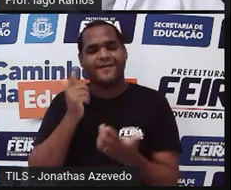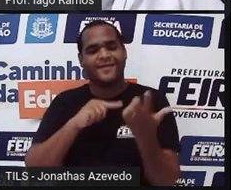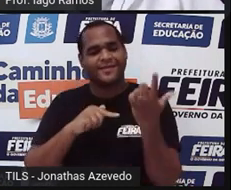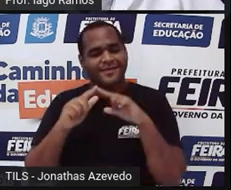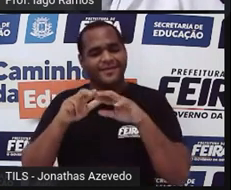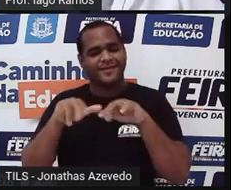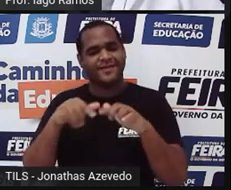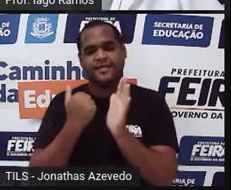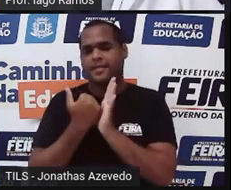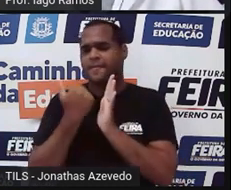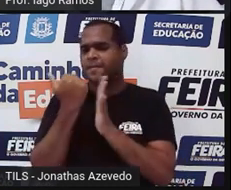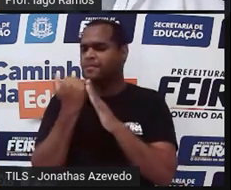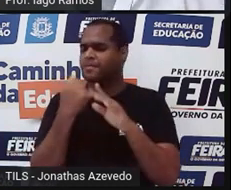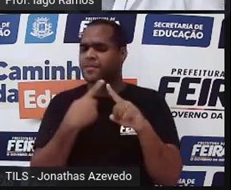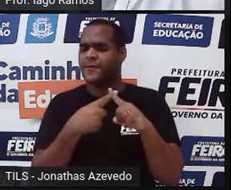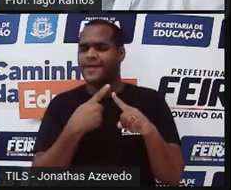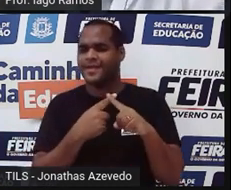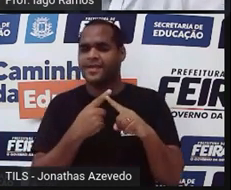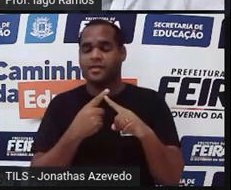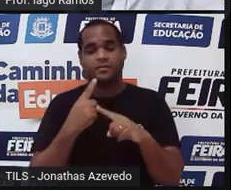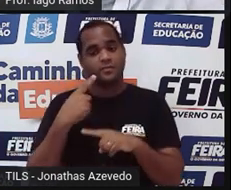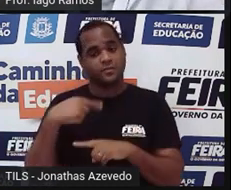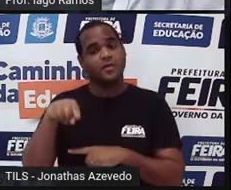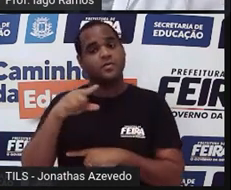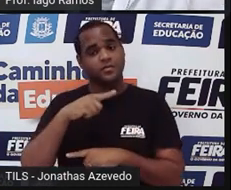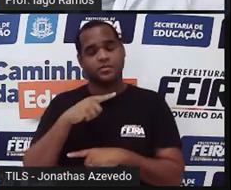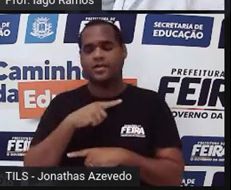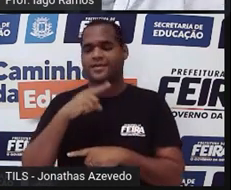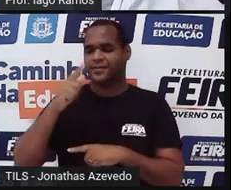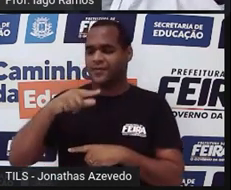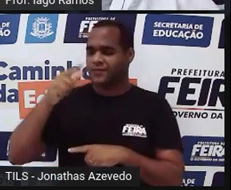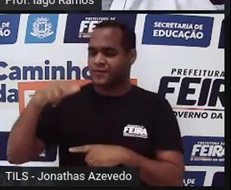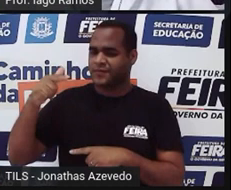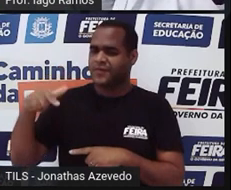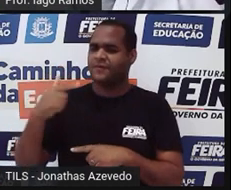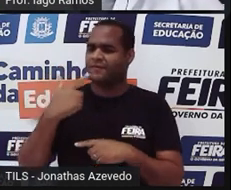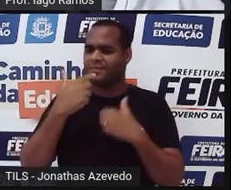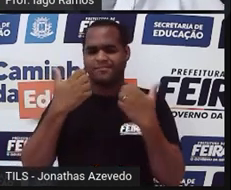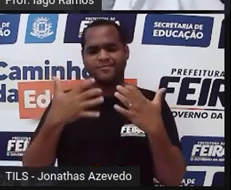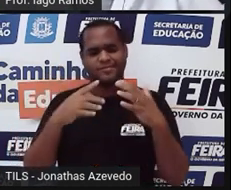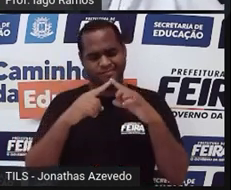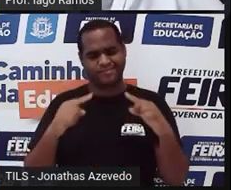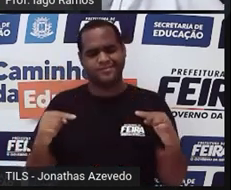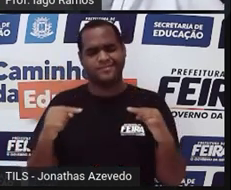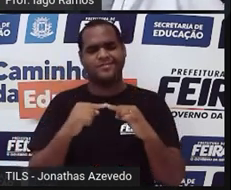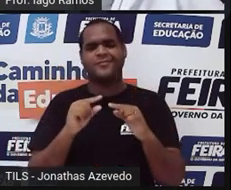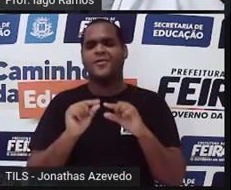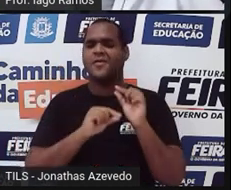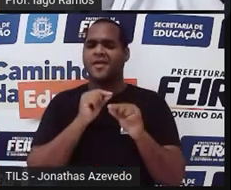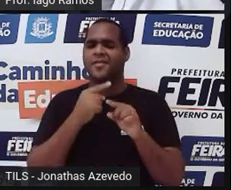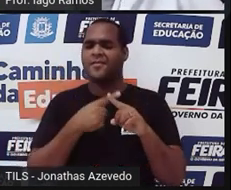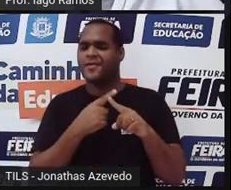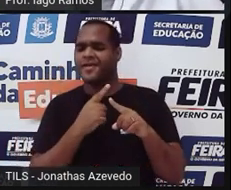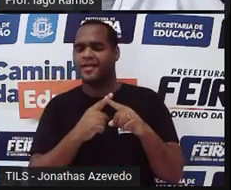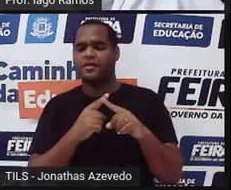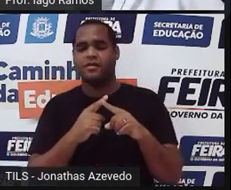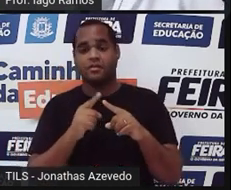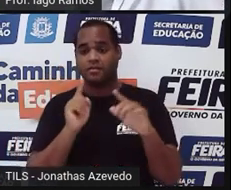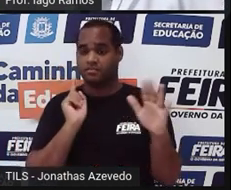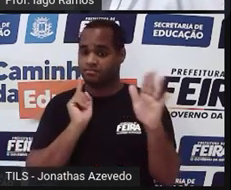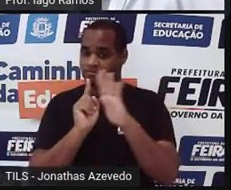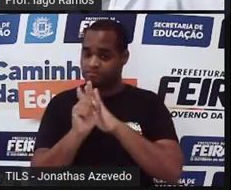Por quê? Por que estamos de novo falando de triângulos, né? Eu acho que essa é a pergunta interessante.